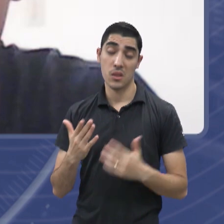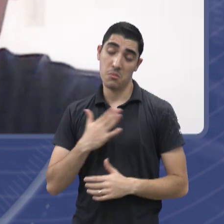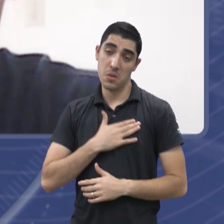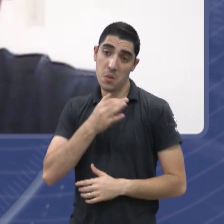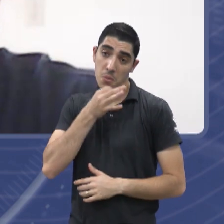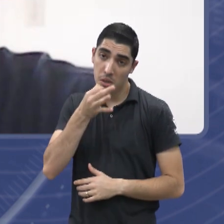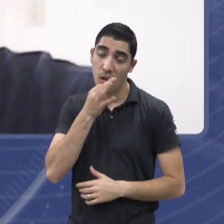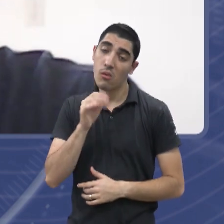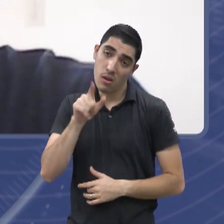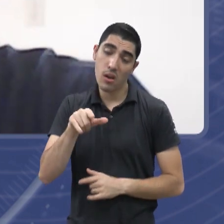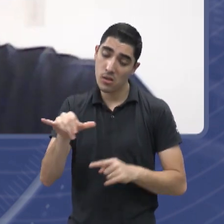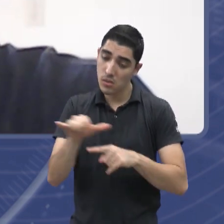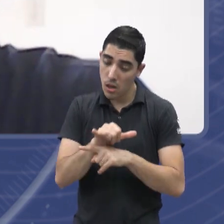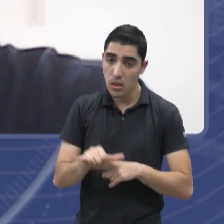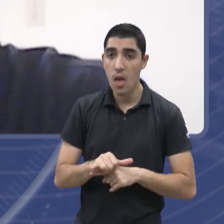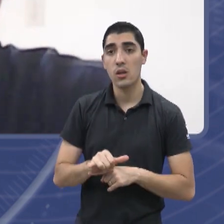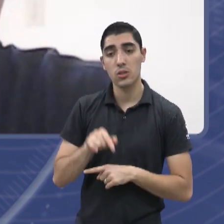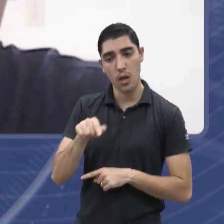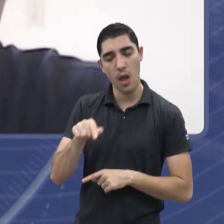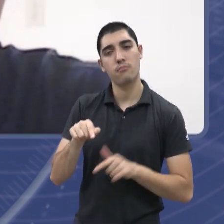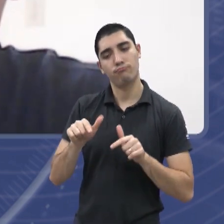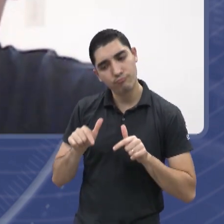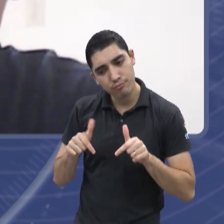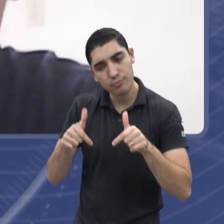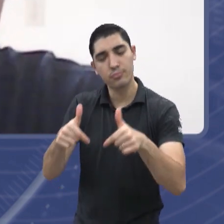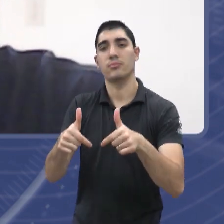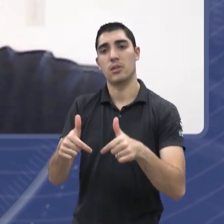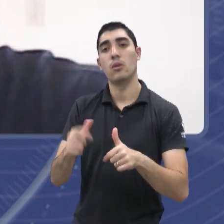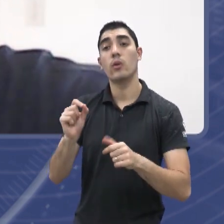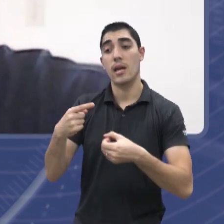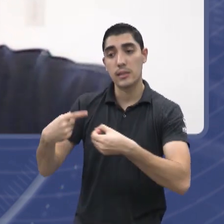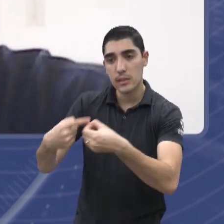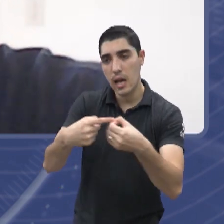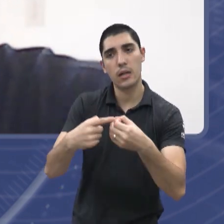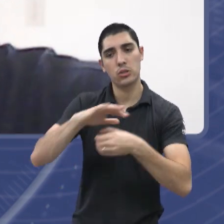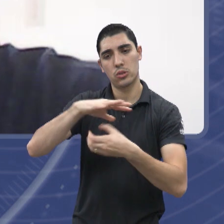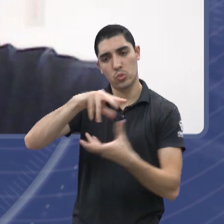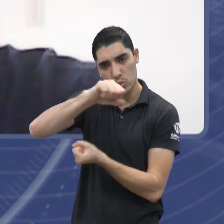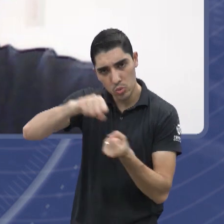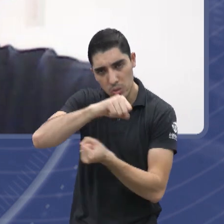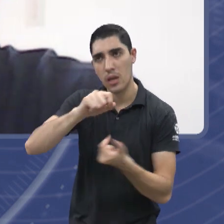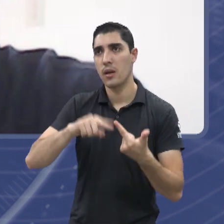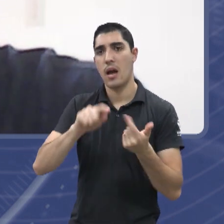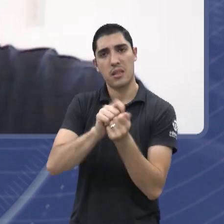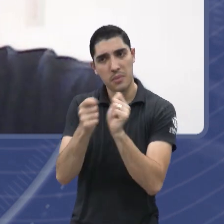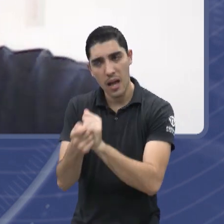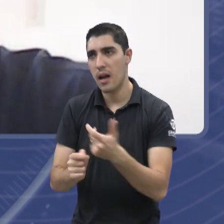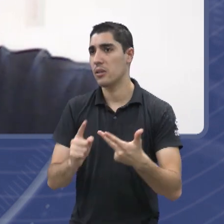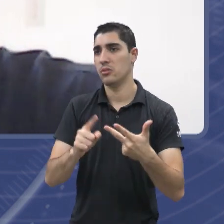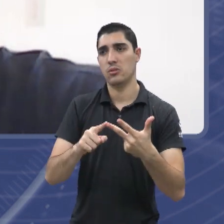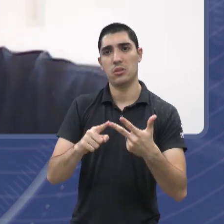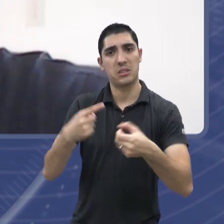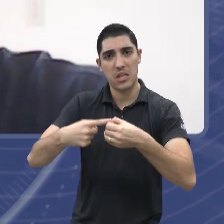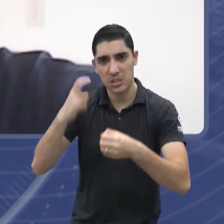caminho seja traçado nesse sentido, né, nessa construção de cidades sustentáveis, resilientes e inteligentes, né. Hoje a gente